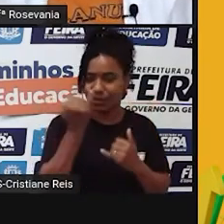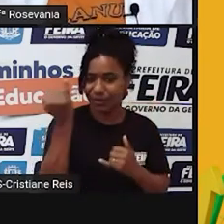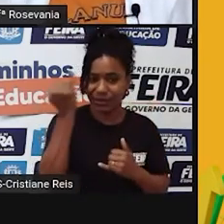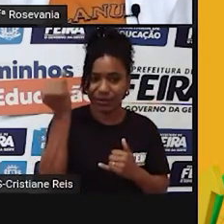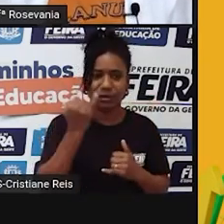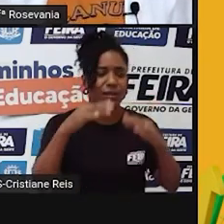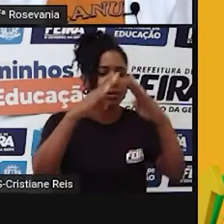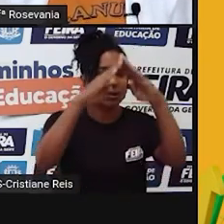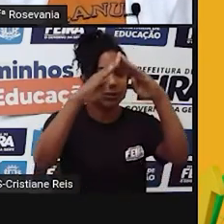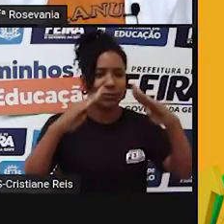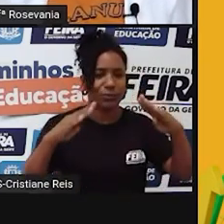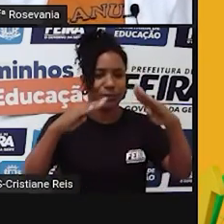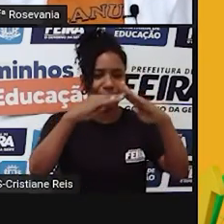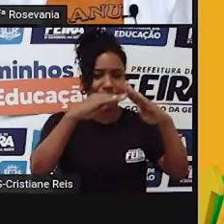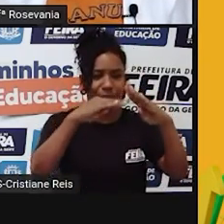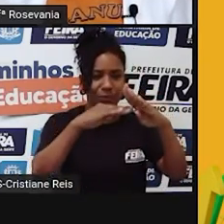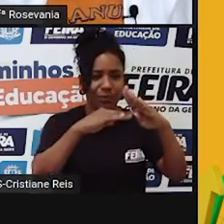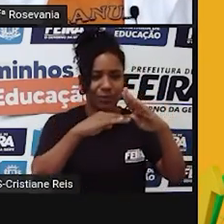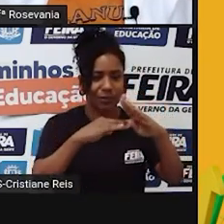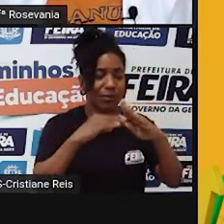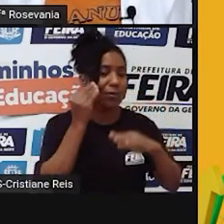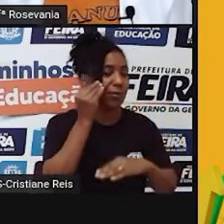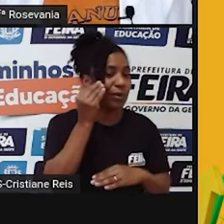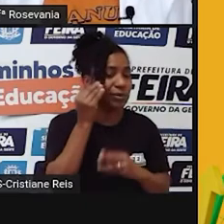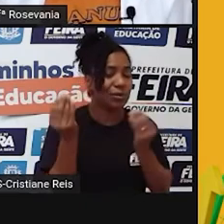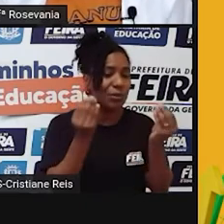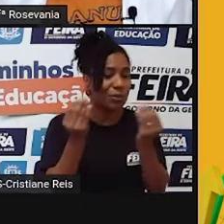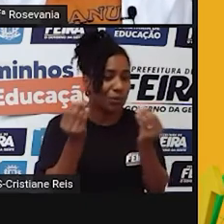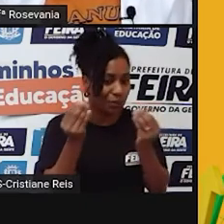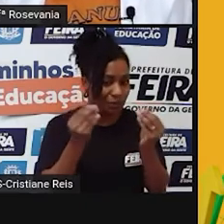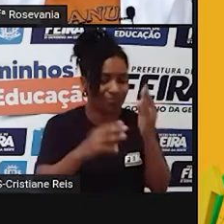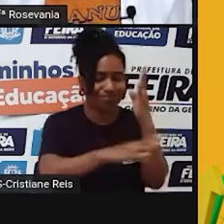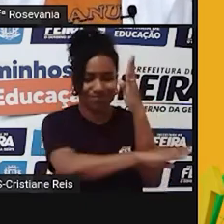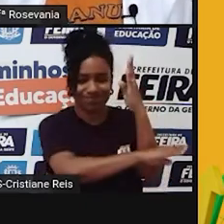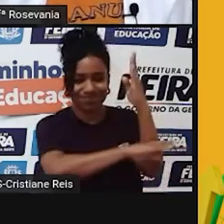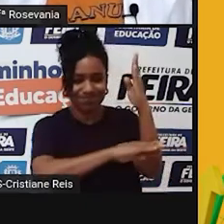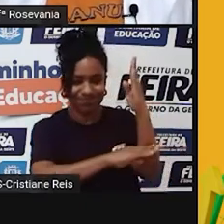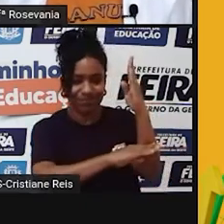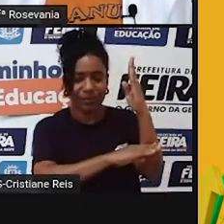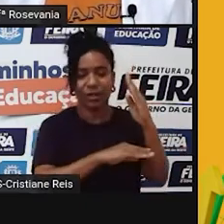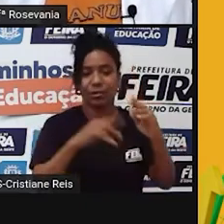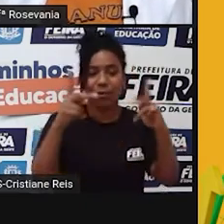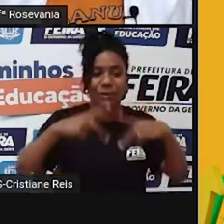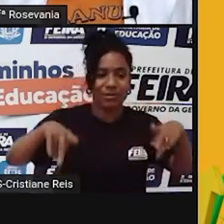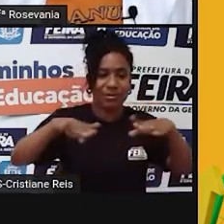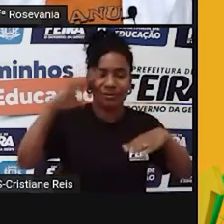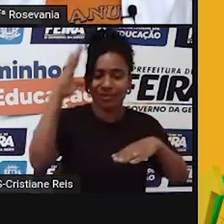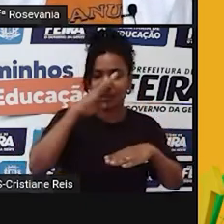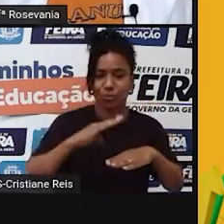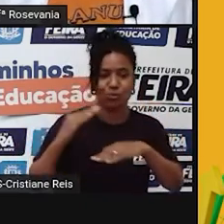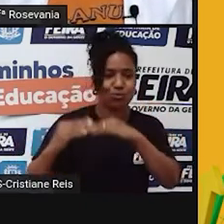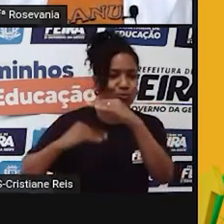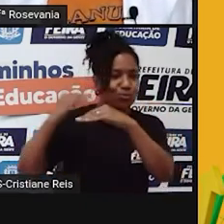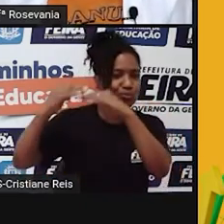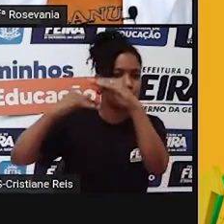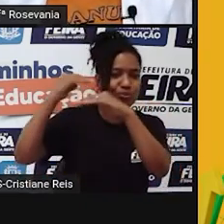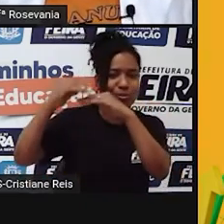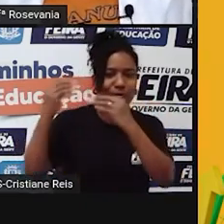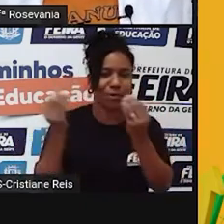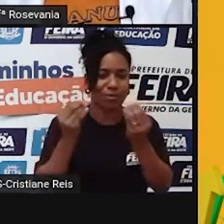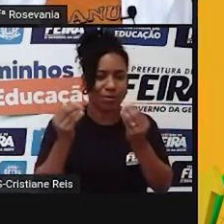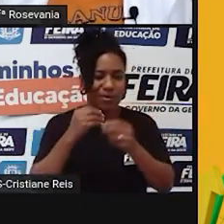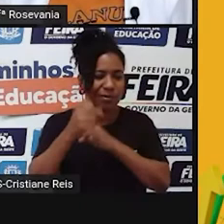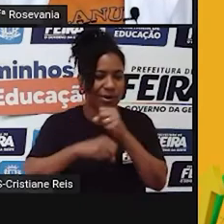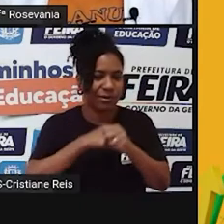que ela mostra a evolução, né, da população brasileira. Nós temos aqui quatro dados, né, que são dados de